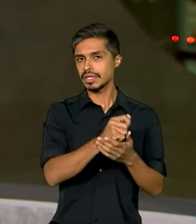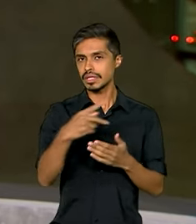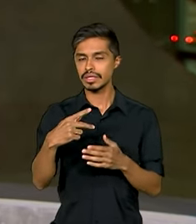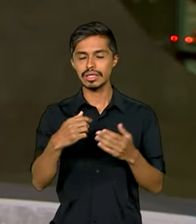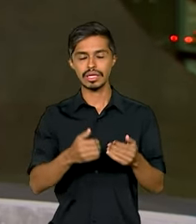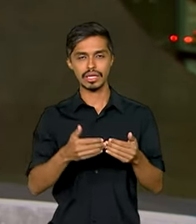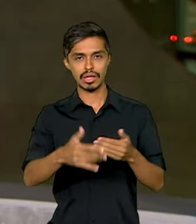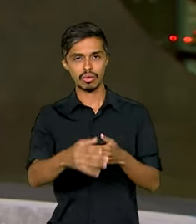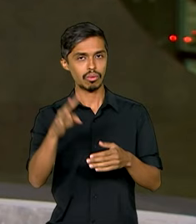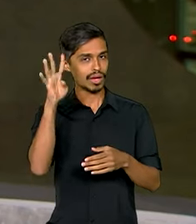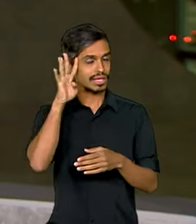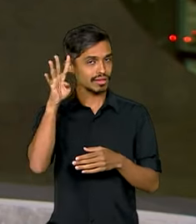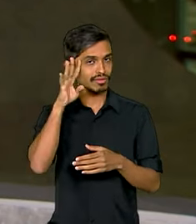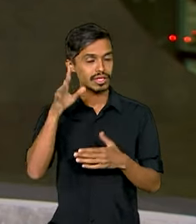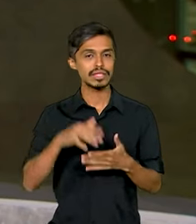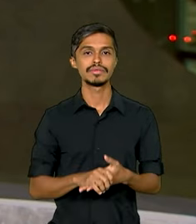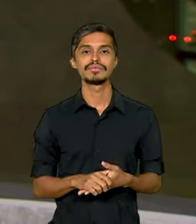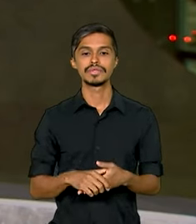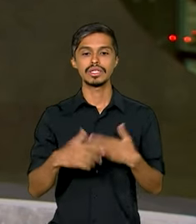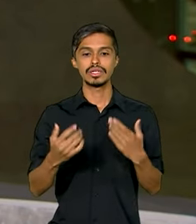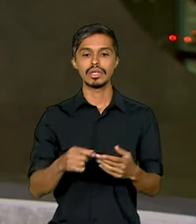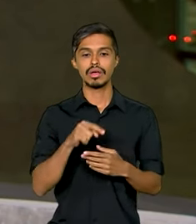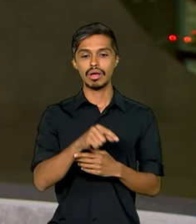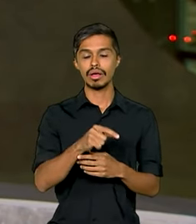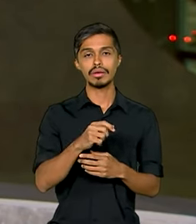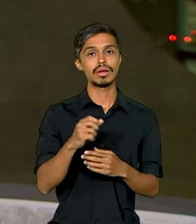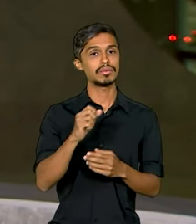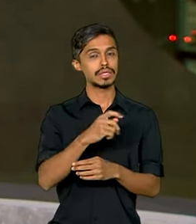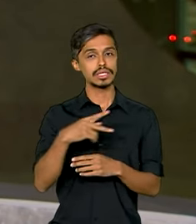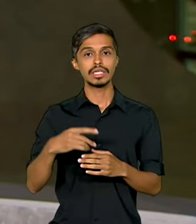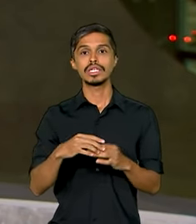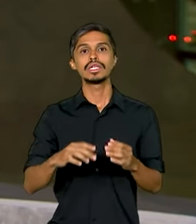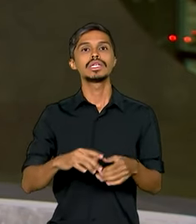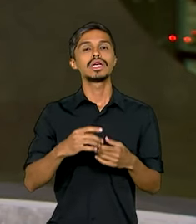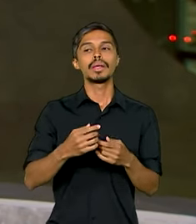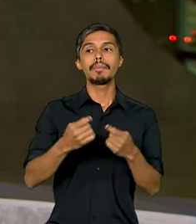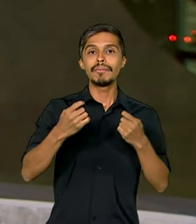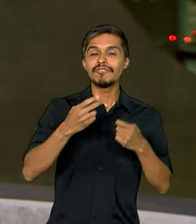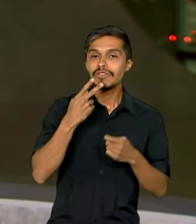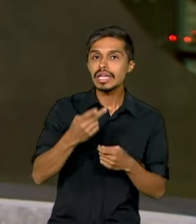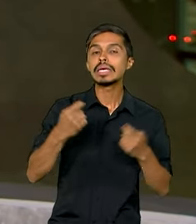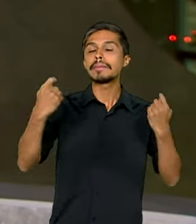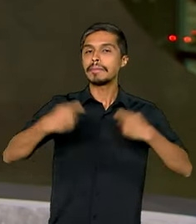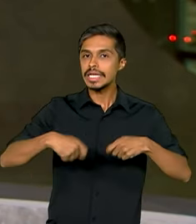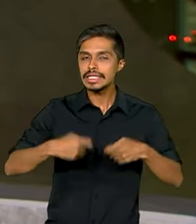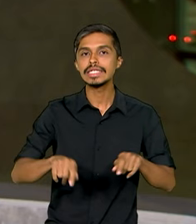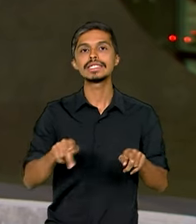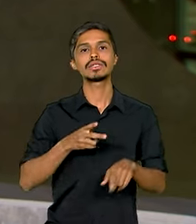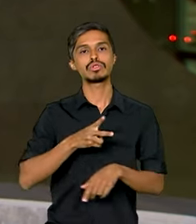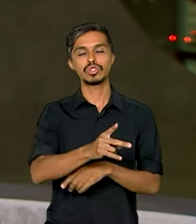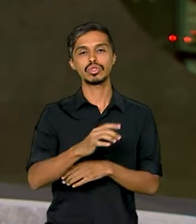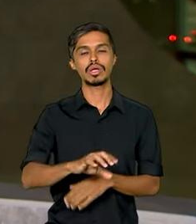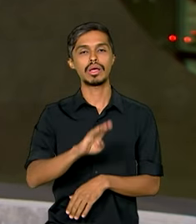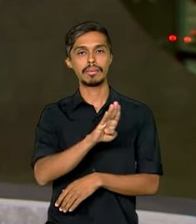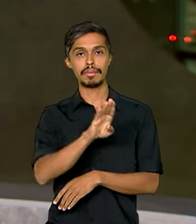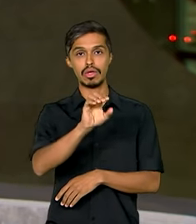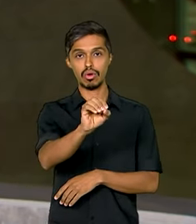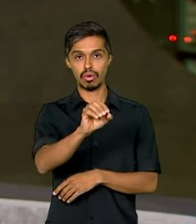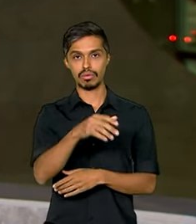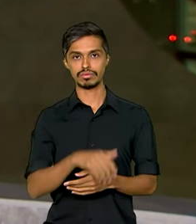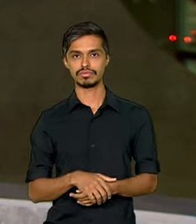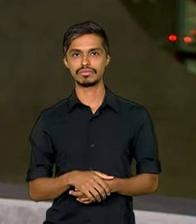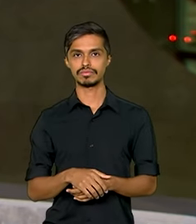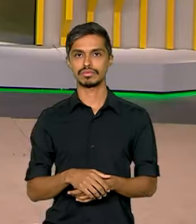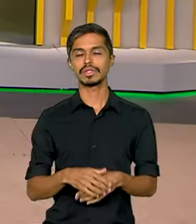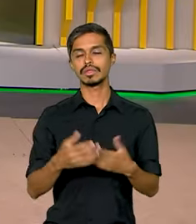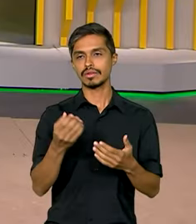quarta-feira, o aplicativo não elimina o registro de boletim de ocorrência que também deverá ser feito pela vítima. Eu volto